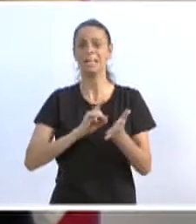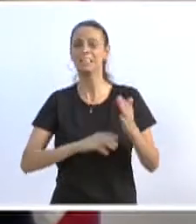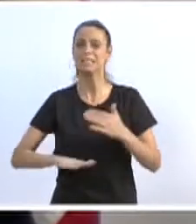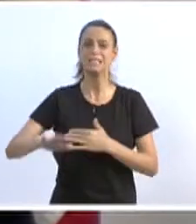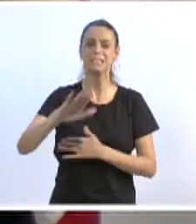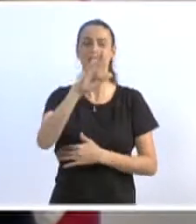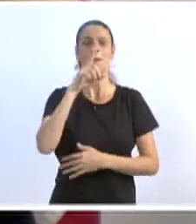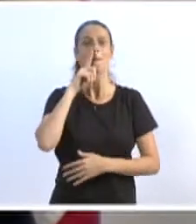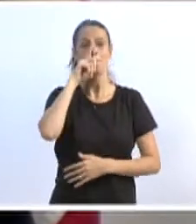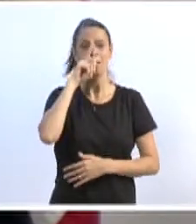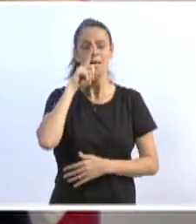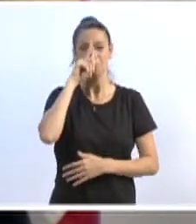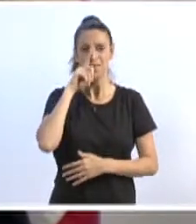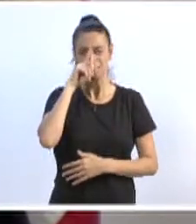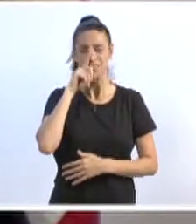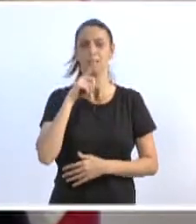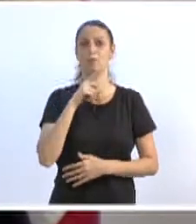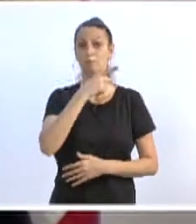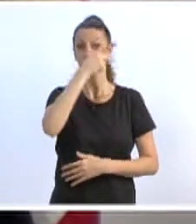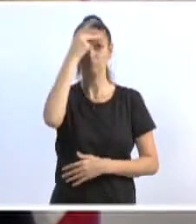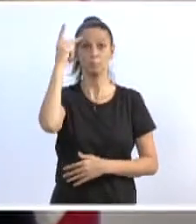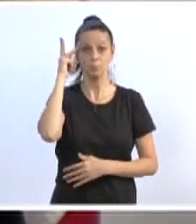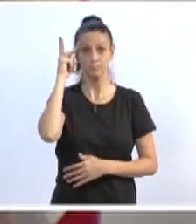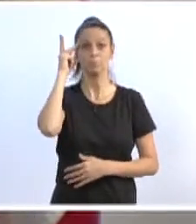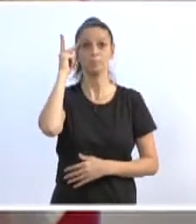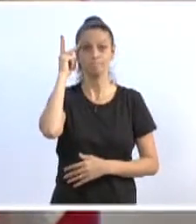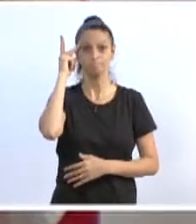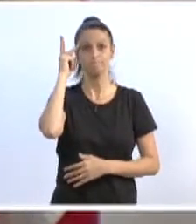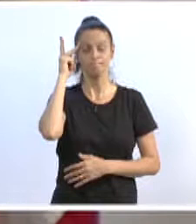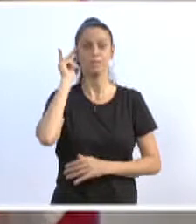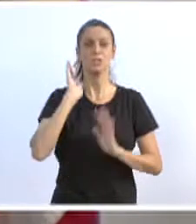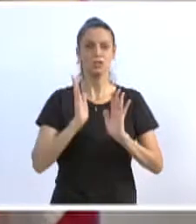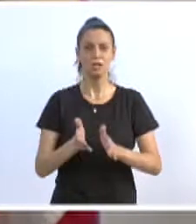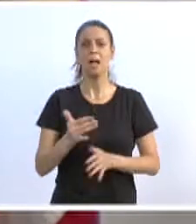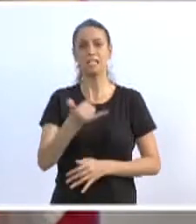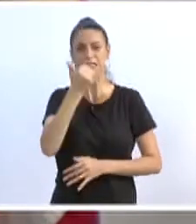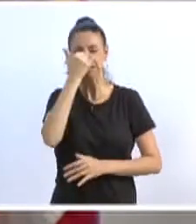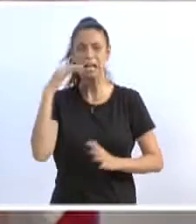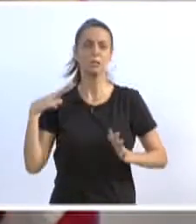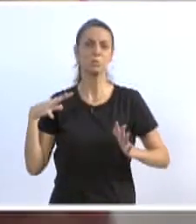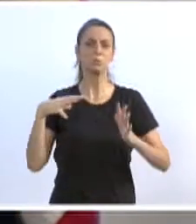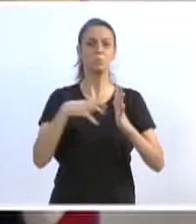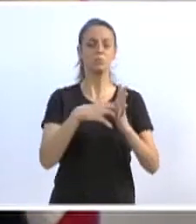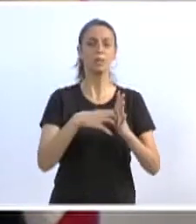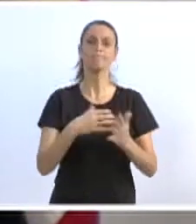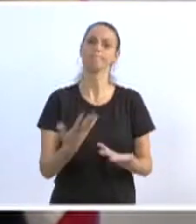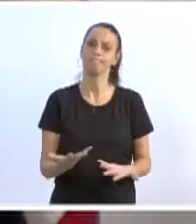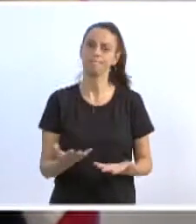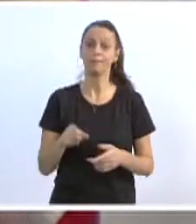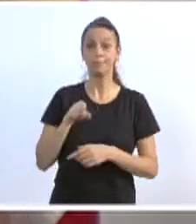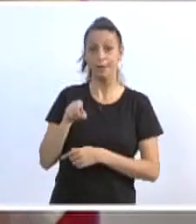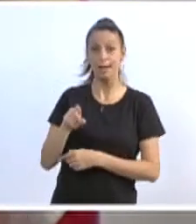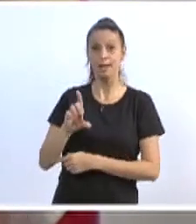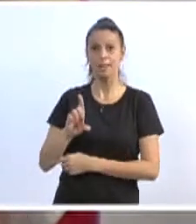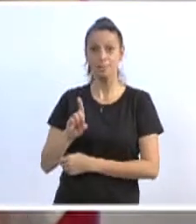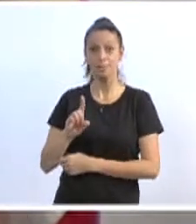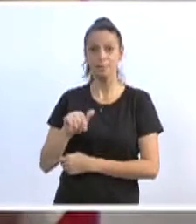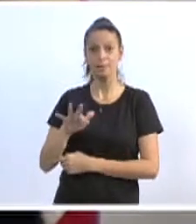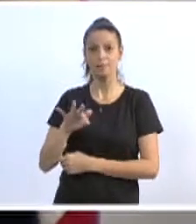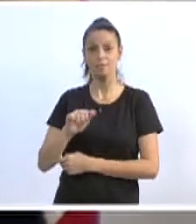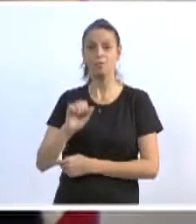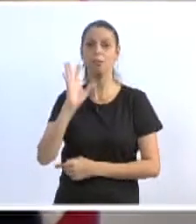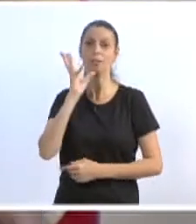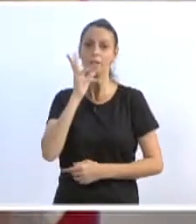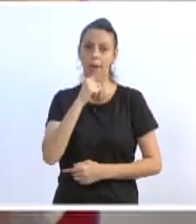perigoso para a população. A população tem sofrido diversos acidentes e, infelizmente, o de infra demora. Até hoje,